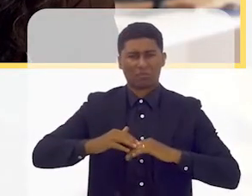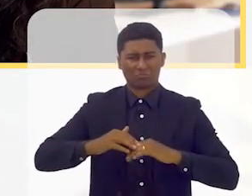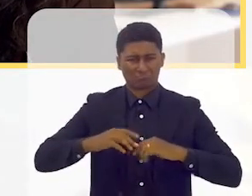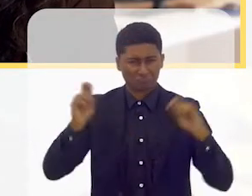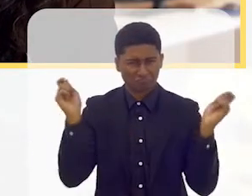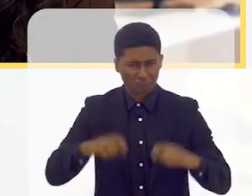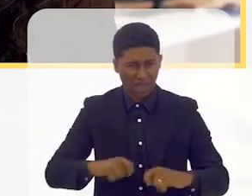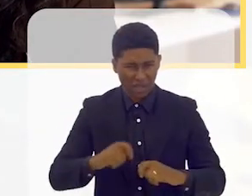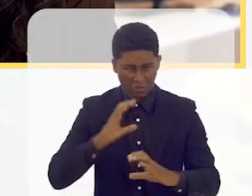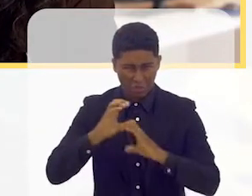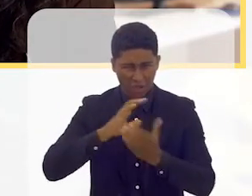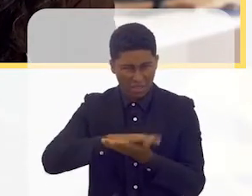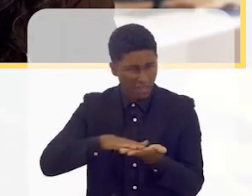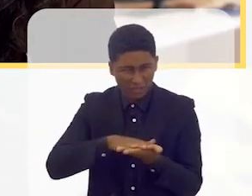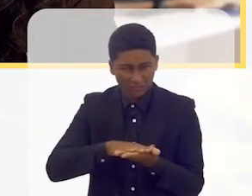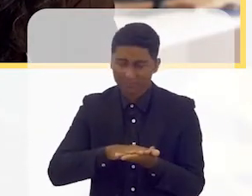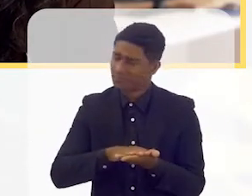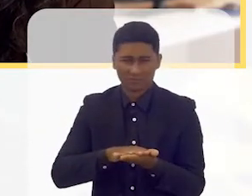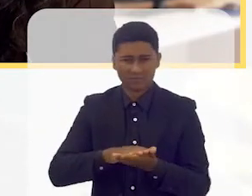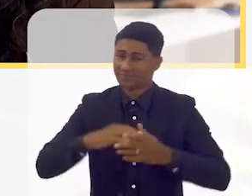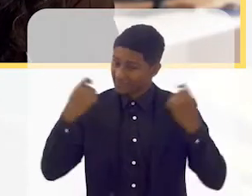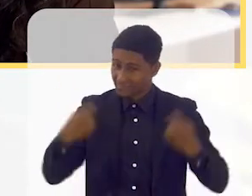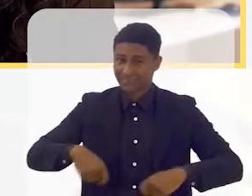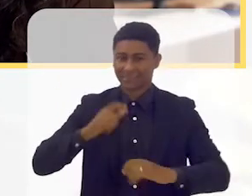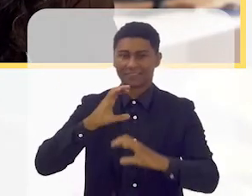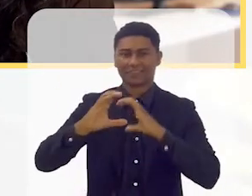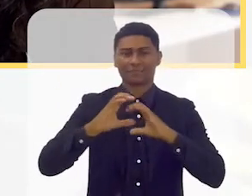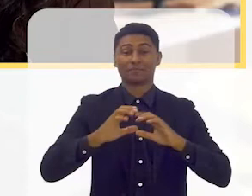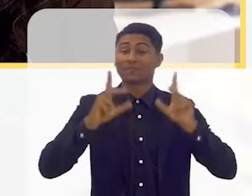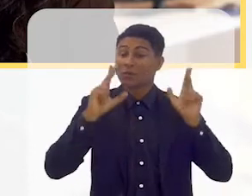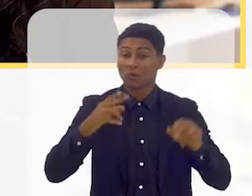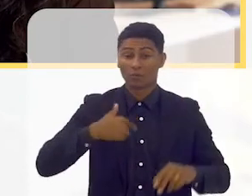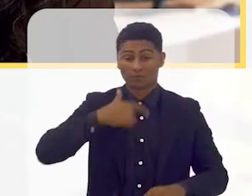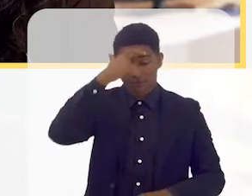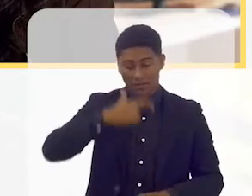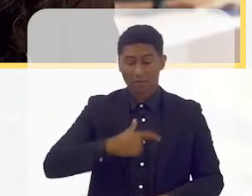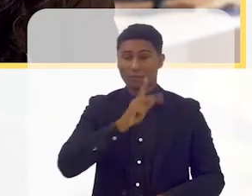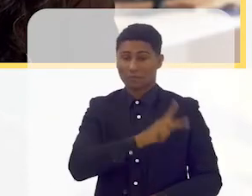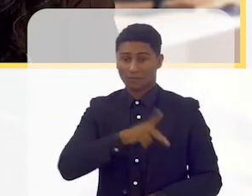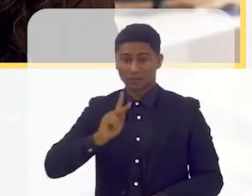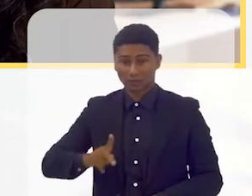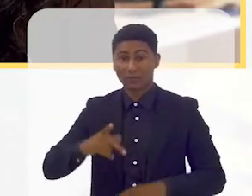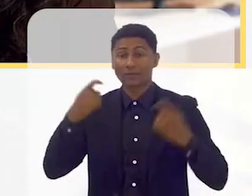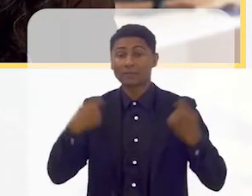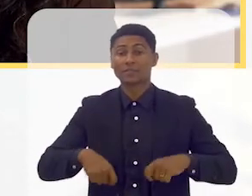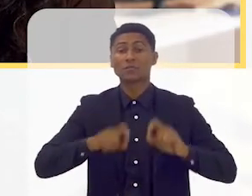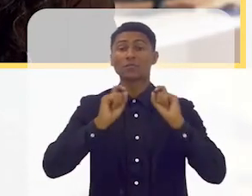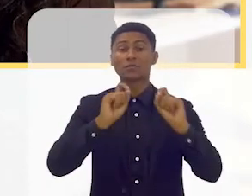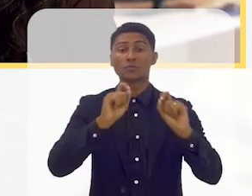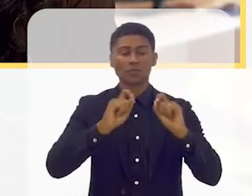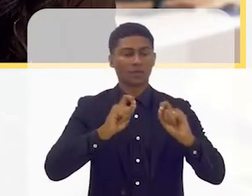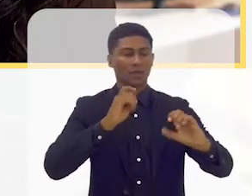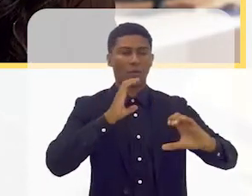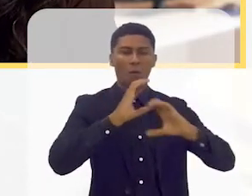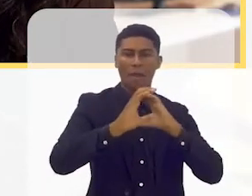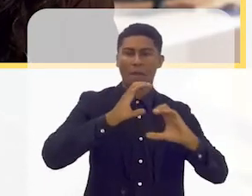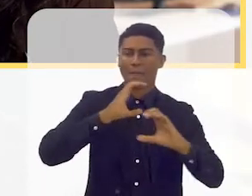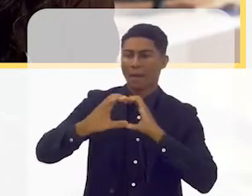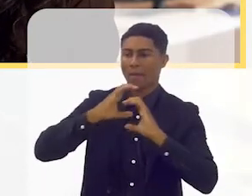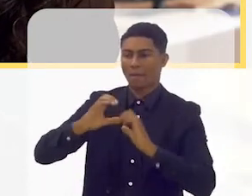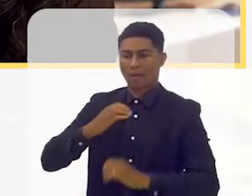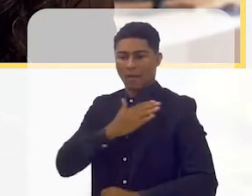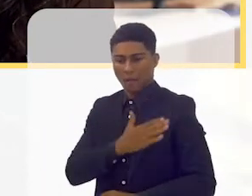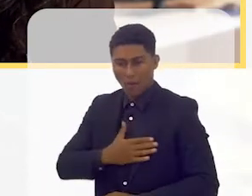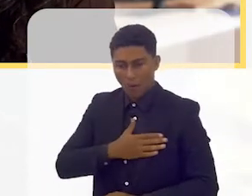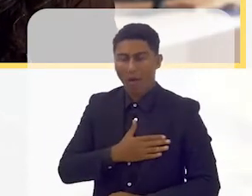É impossível, não é? E também é impossível eu ser professora se eu não gostar de comunicar. Eu costumo sempre dizer